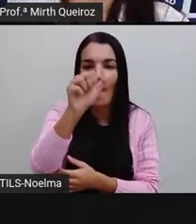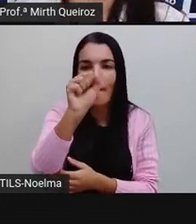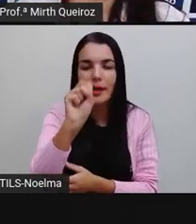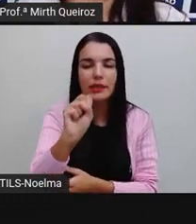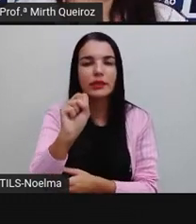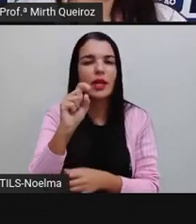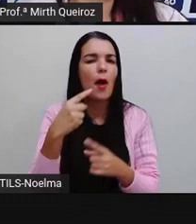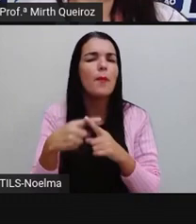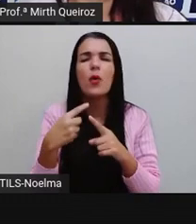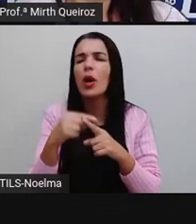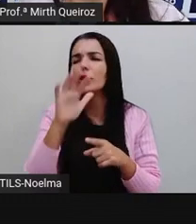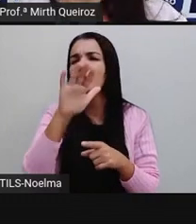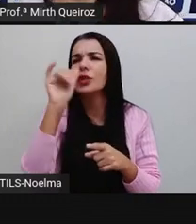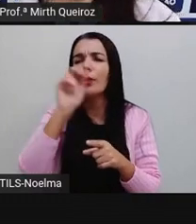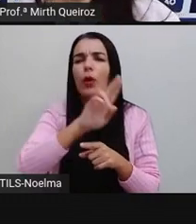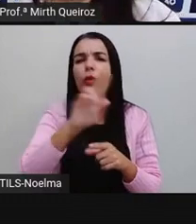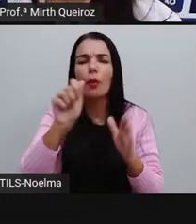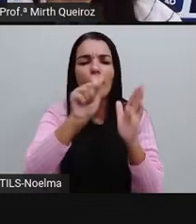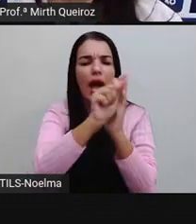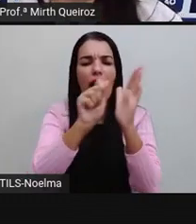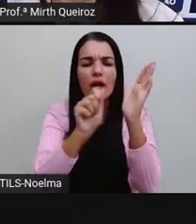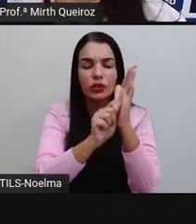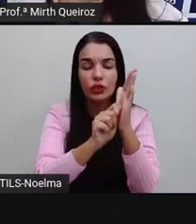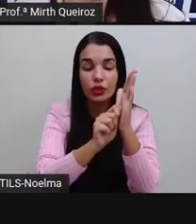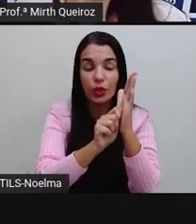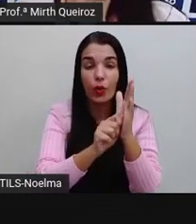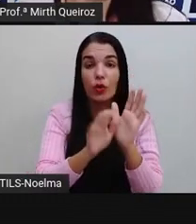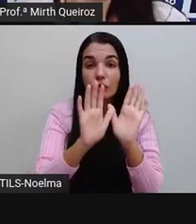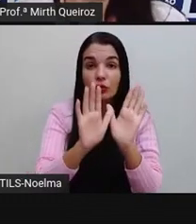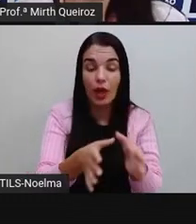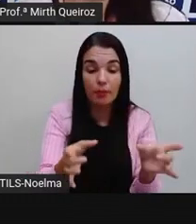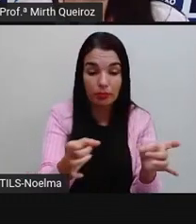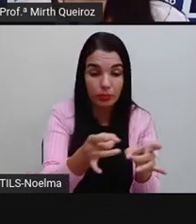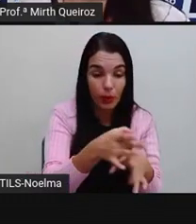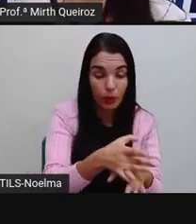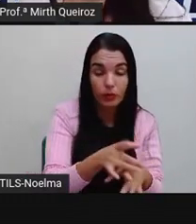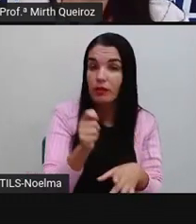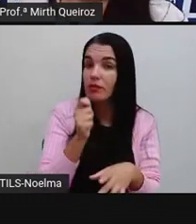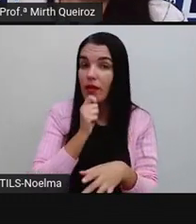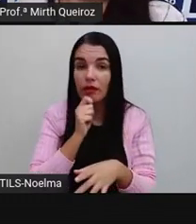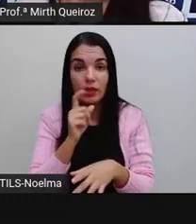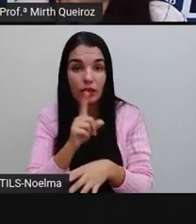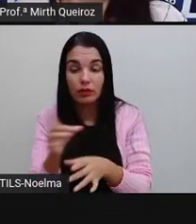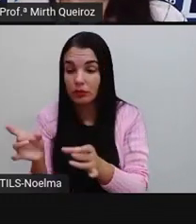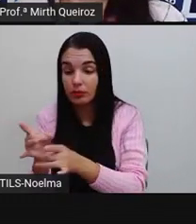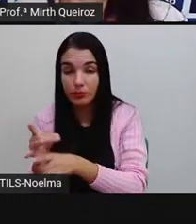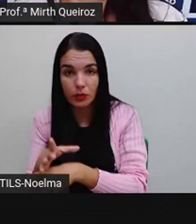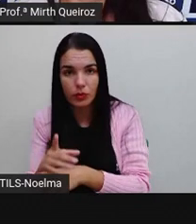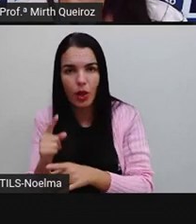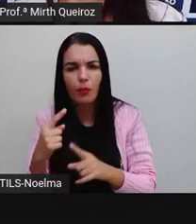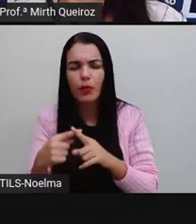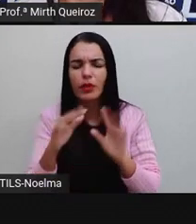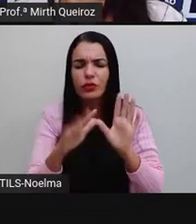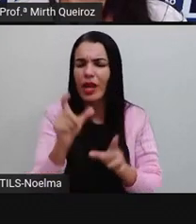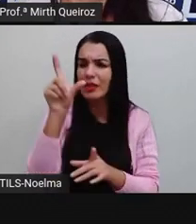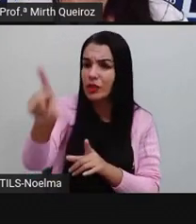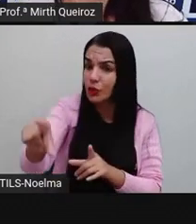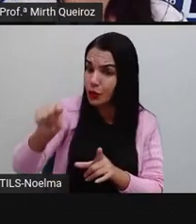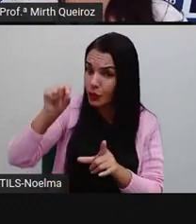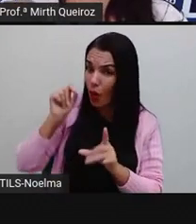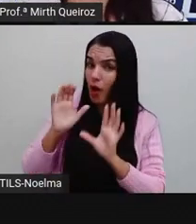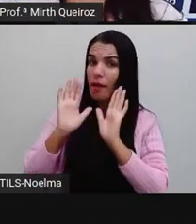de artigo definido e indefinido? Definido porque a gente define quem é. Por exemplo,